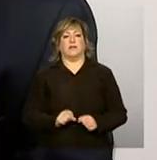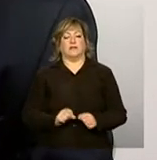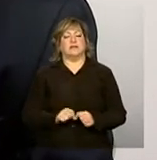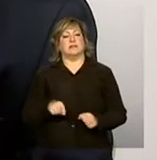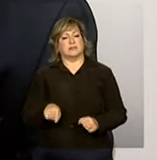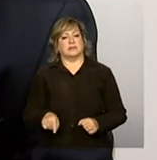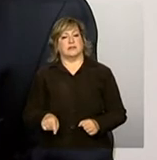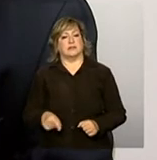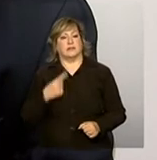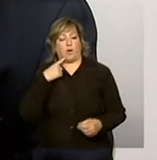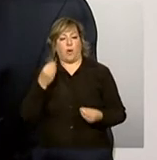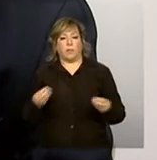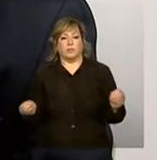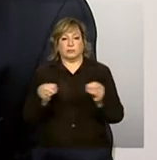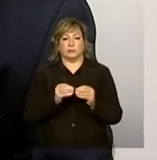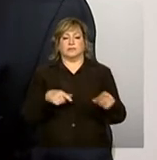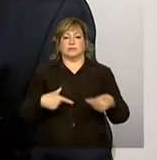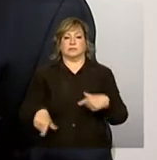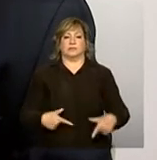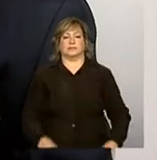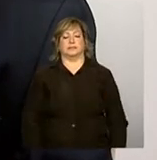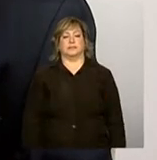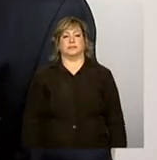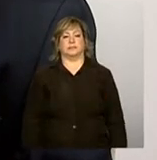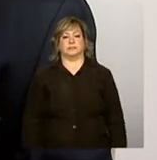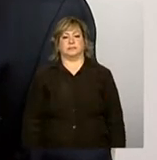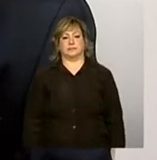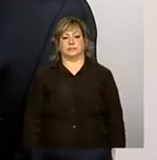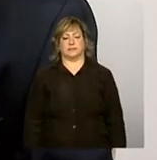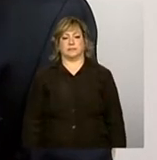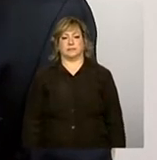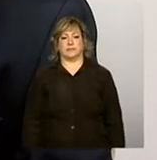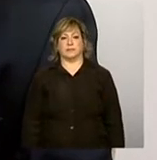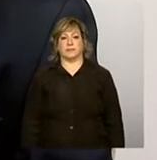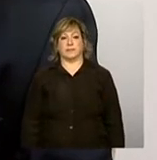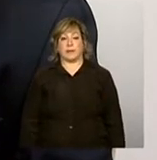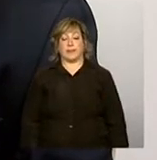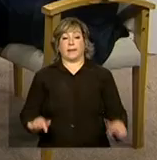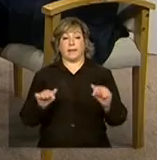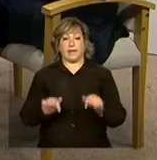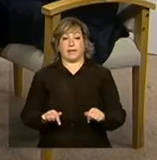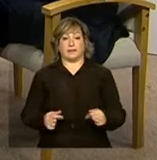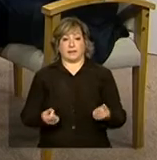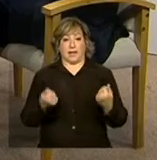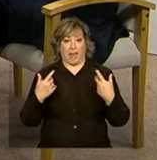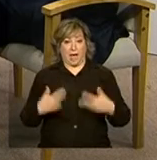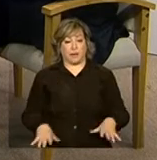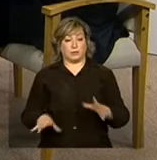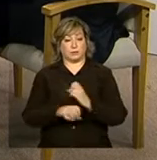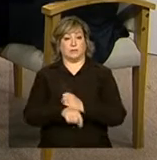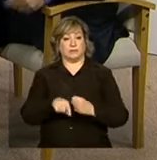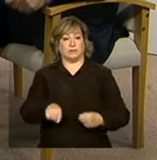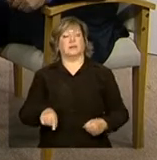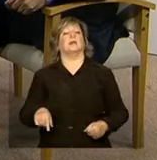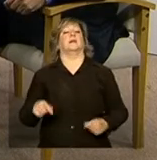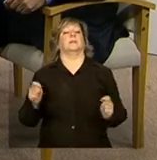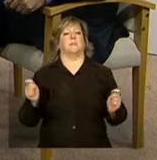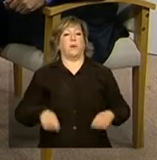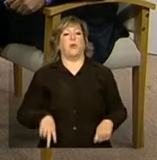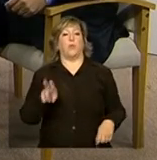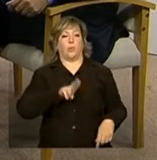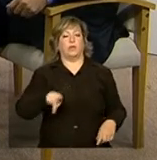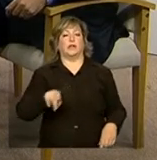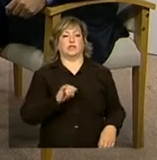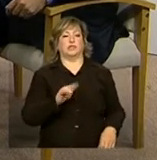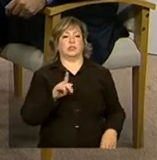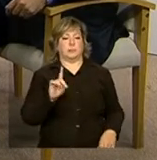de complementar do programa. Os gastos dessa ordem são absolutamente pertinentes e se devem usar mesmo os recursos do